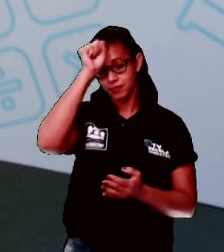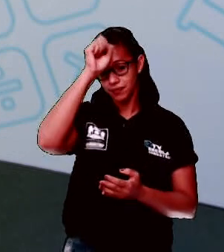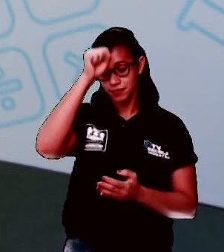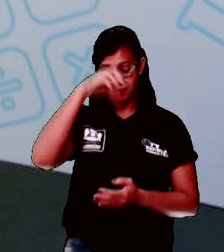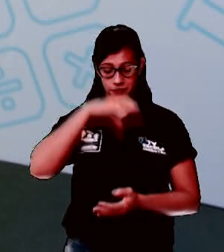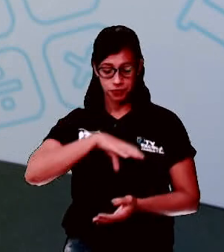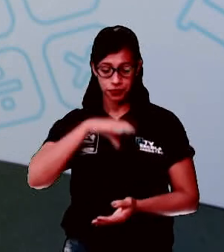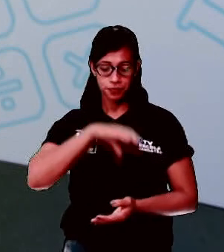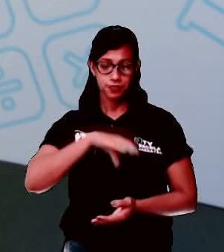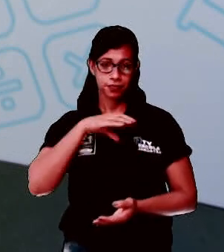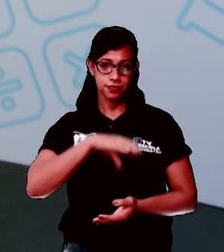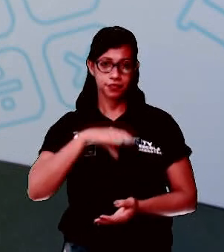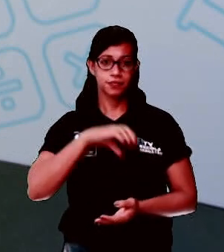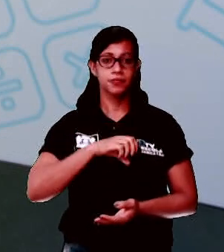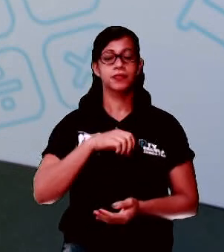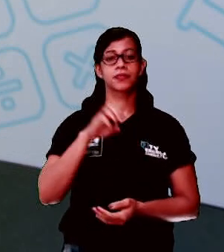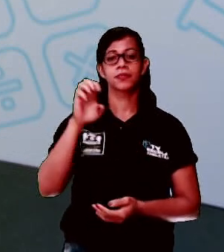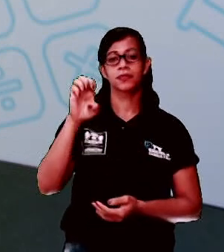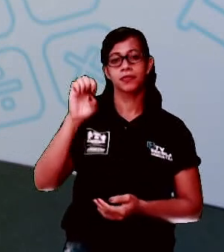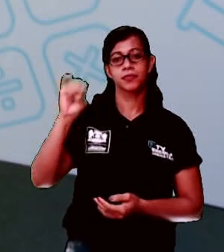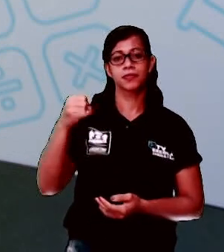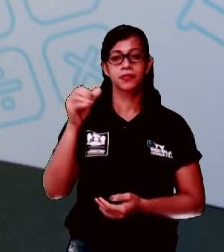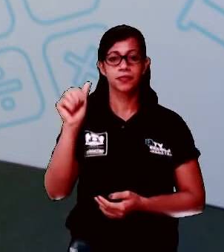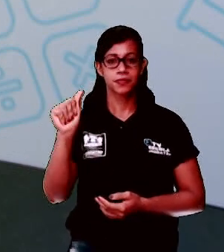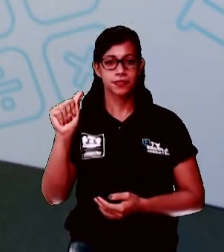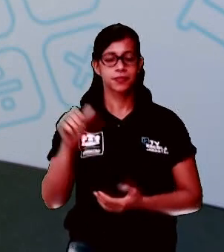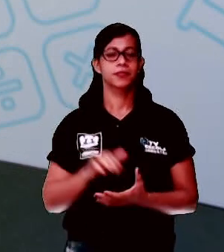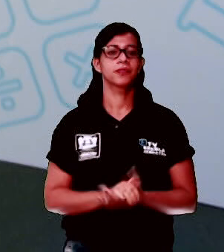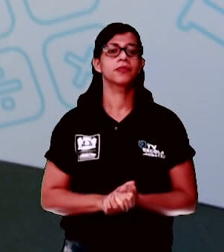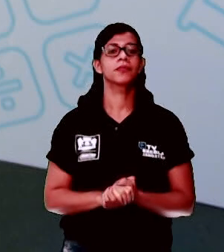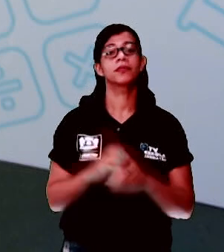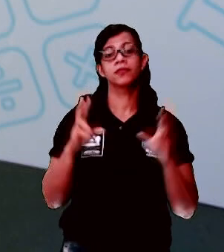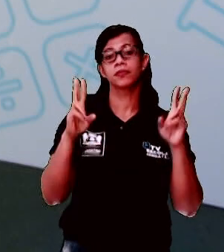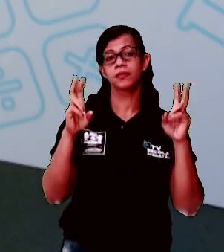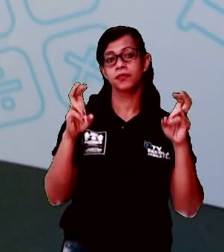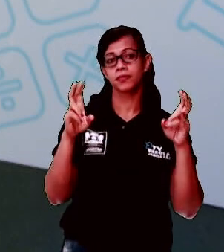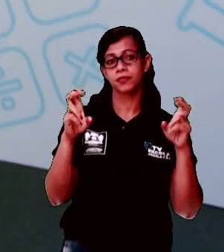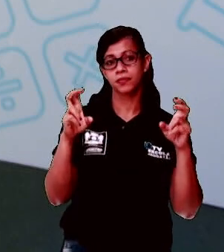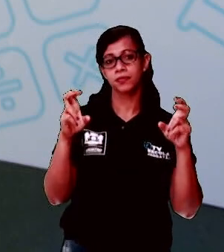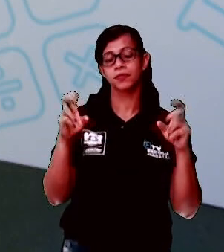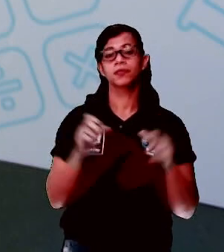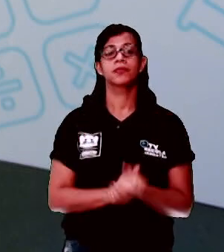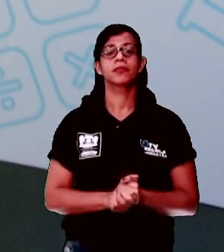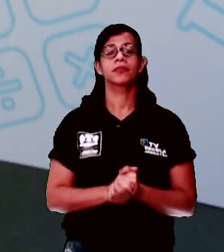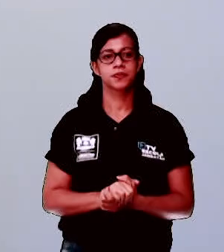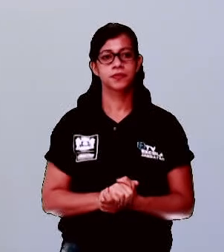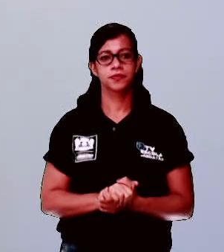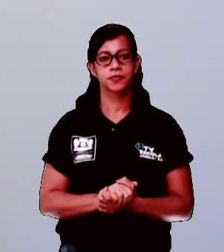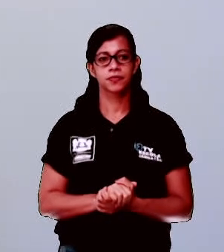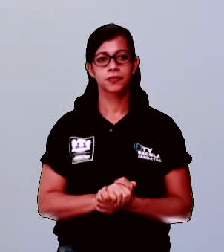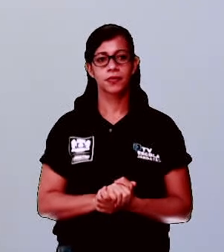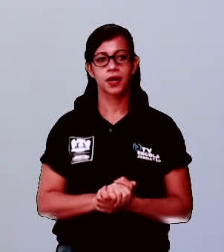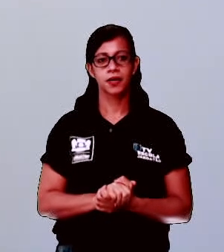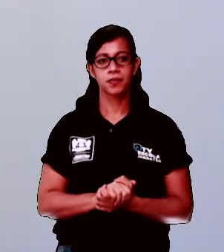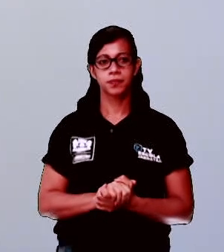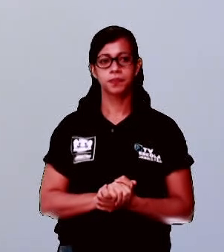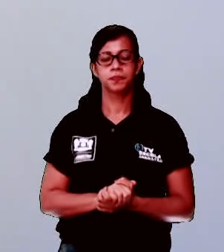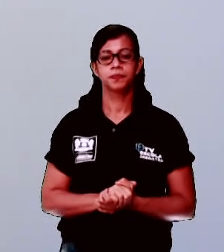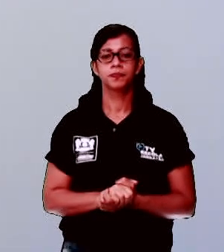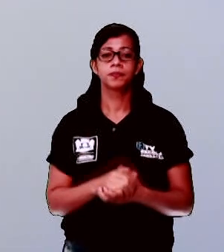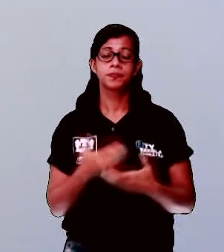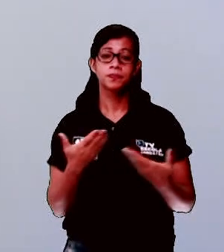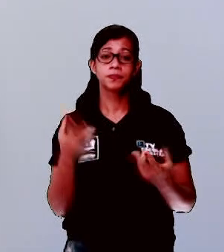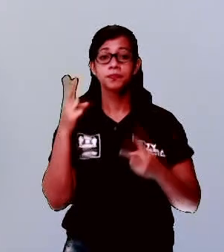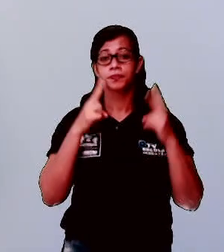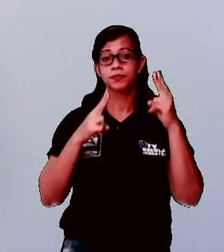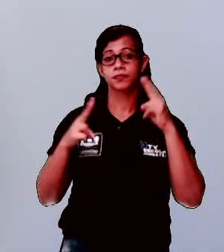da educação de jovens e adultos. O conteúdo da nossa aula será o sistema alfabético. Vamos lá? Aqui nós podemos